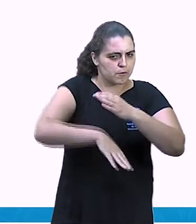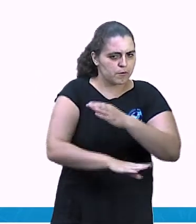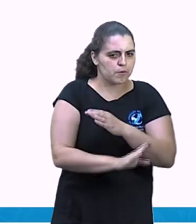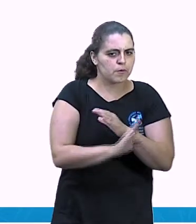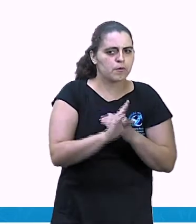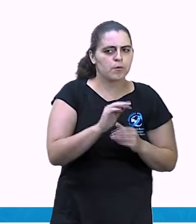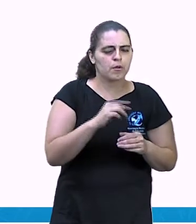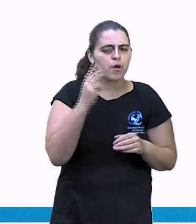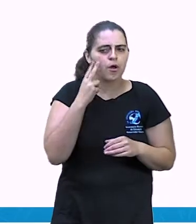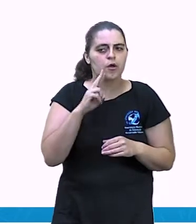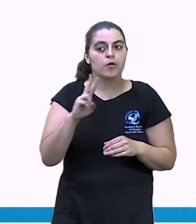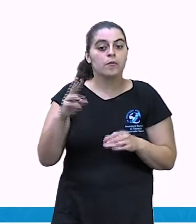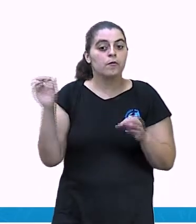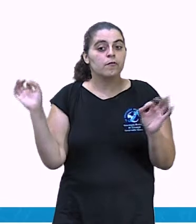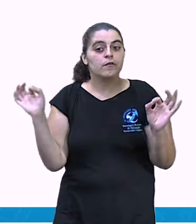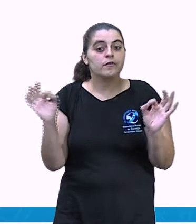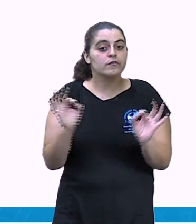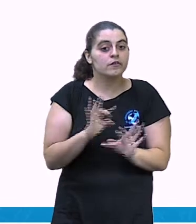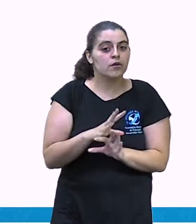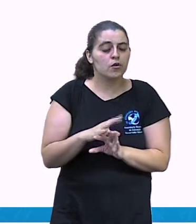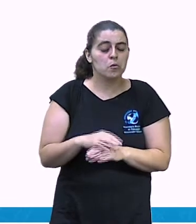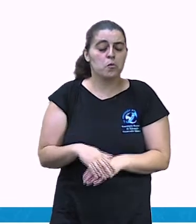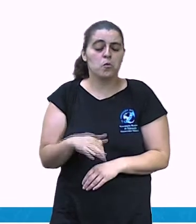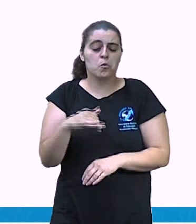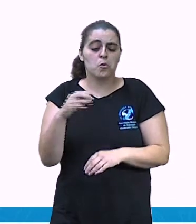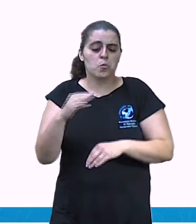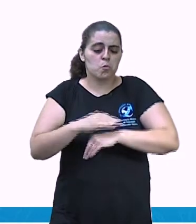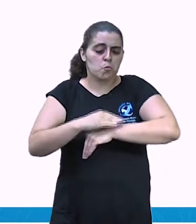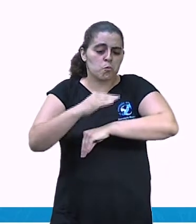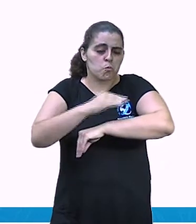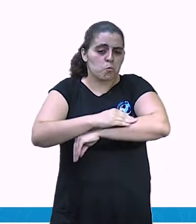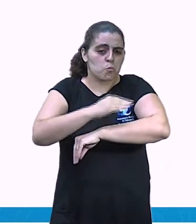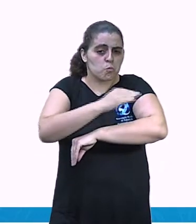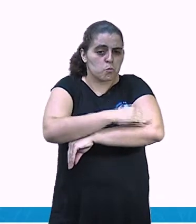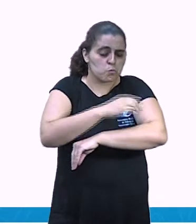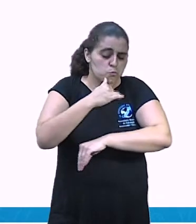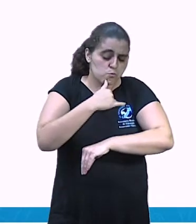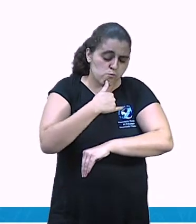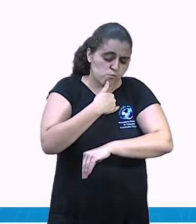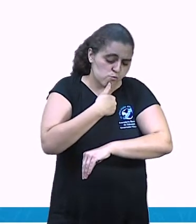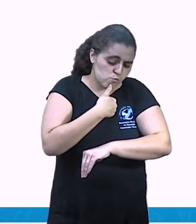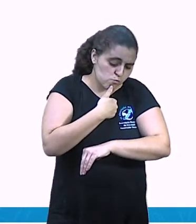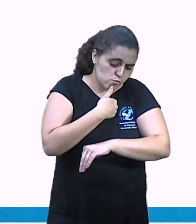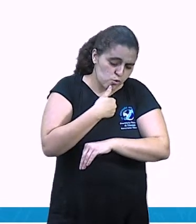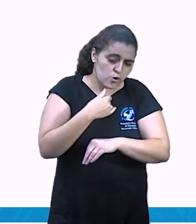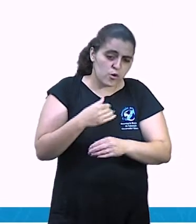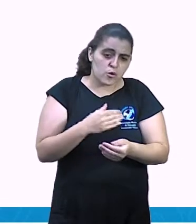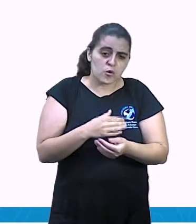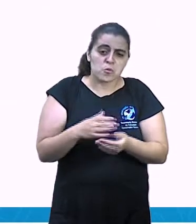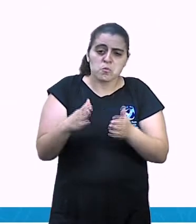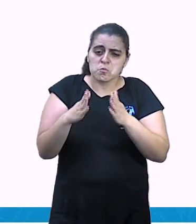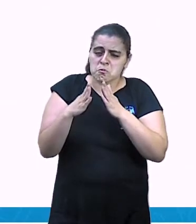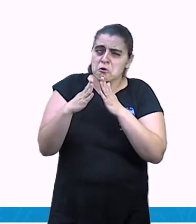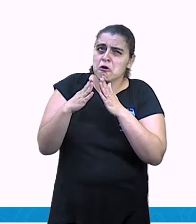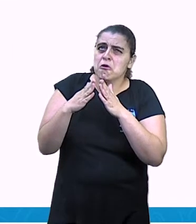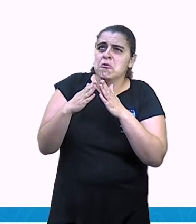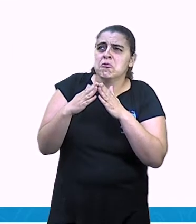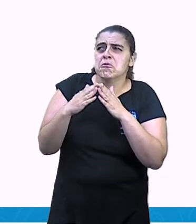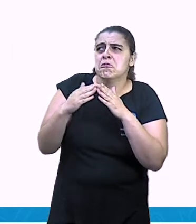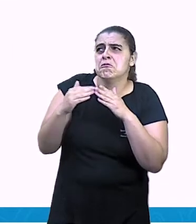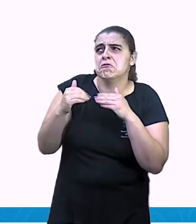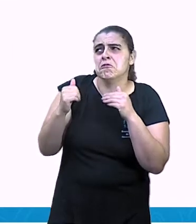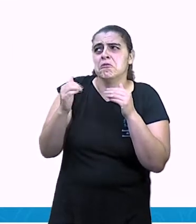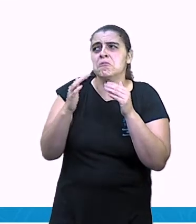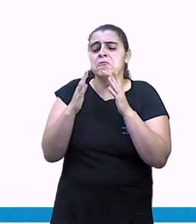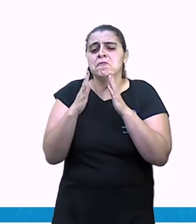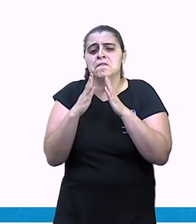última. Ah, e o sapo ficou triste e começou a pedir com aquela carinha de choro. Todo